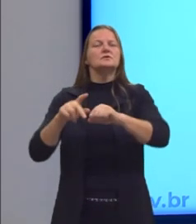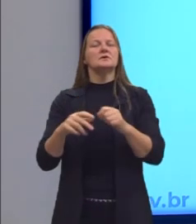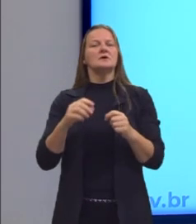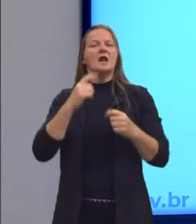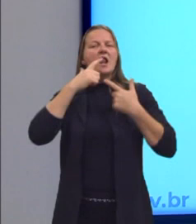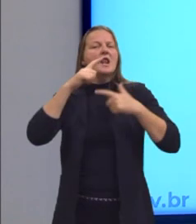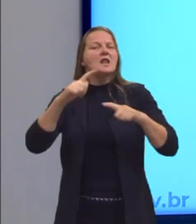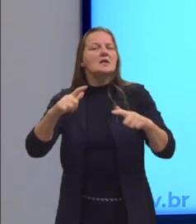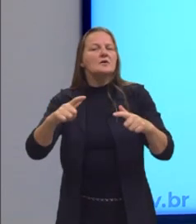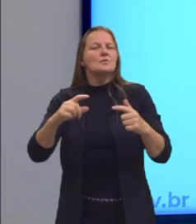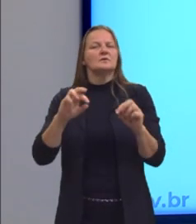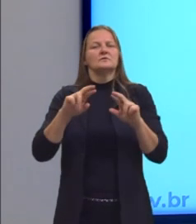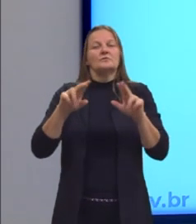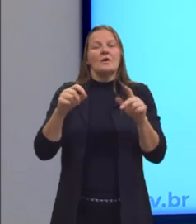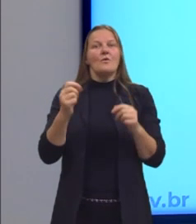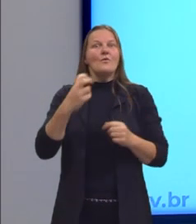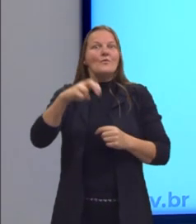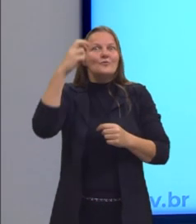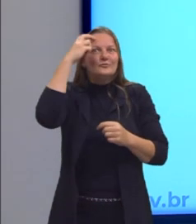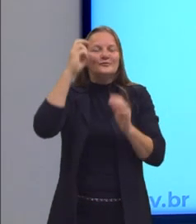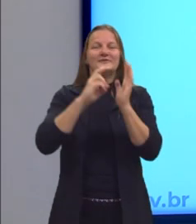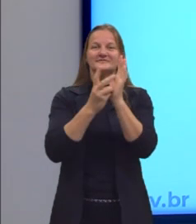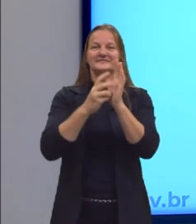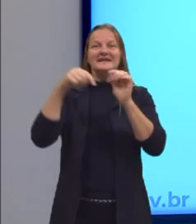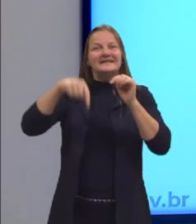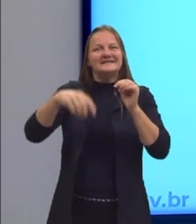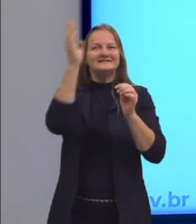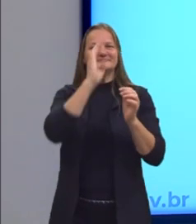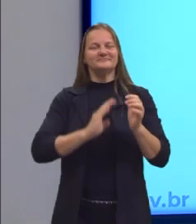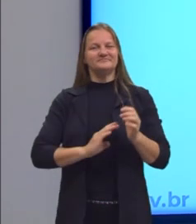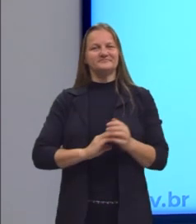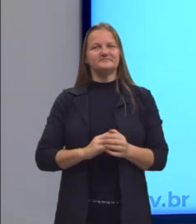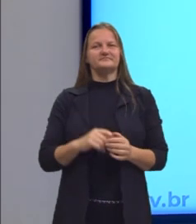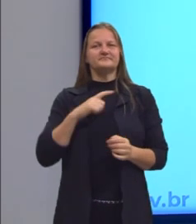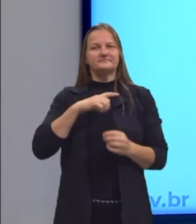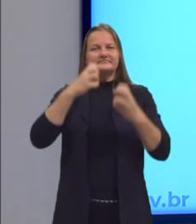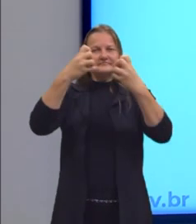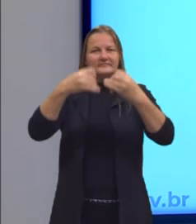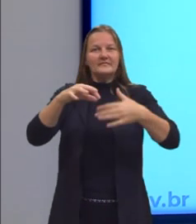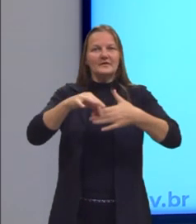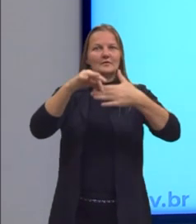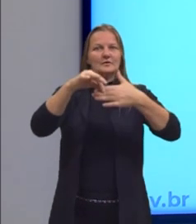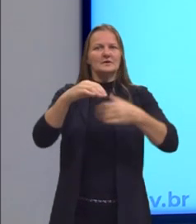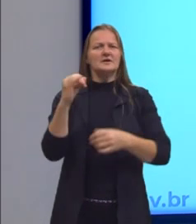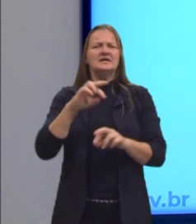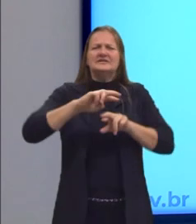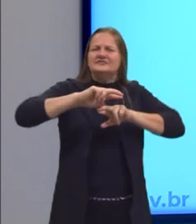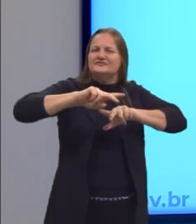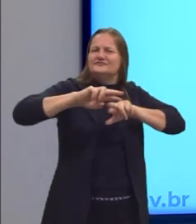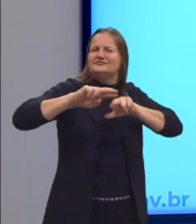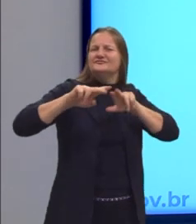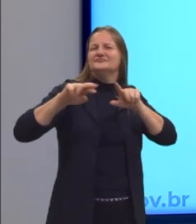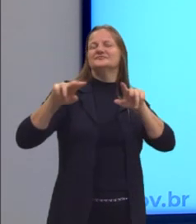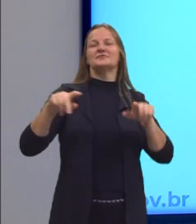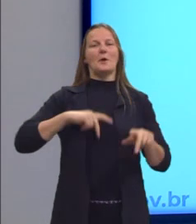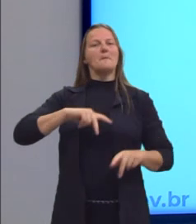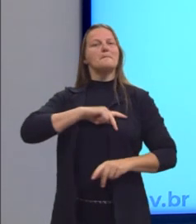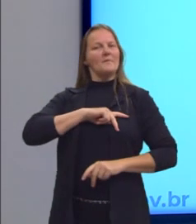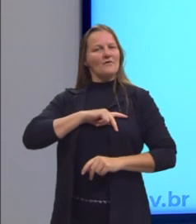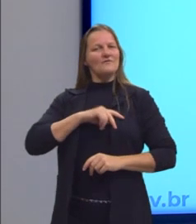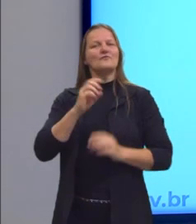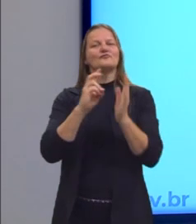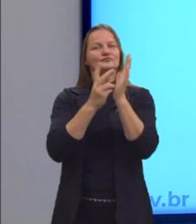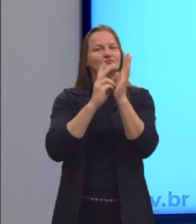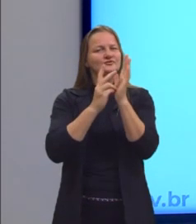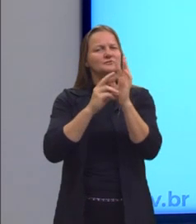as línguas e as culturas indígenas do território brasileiro? Já ressaltar aqui, então, essa diversidade de povos indígenas